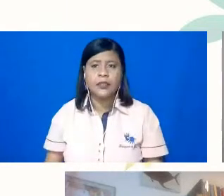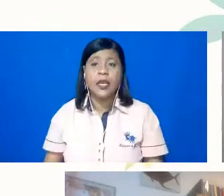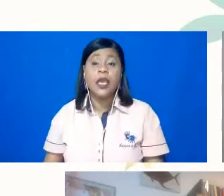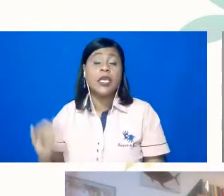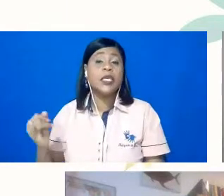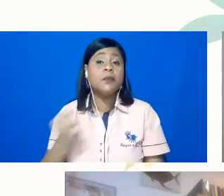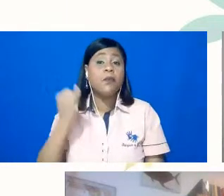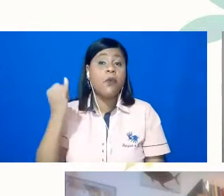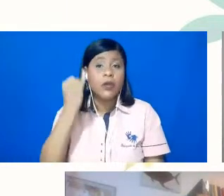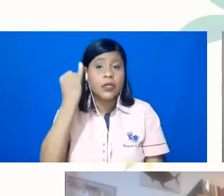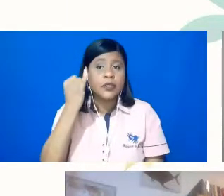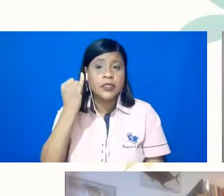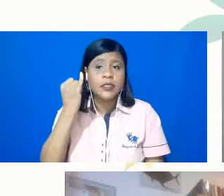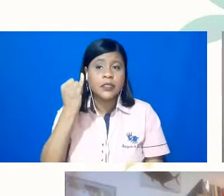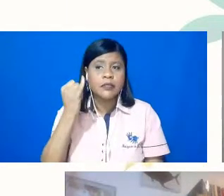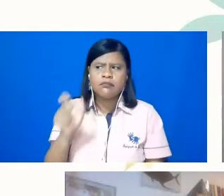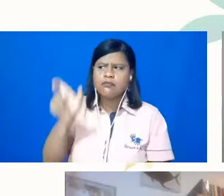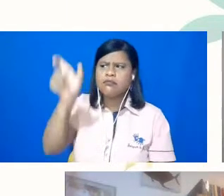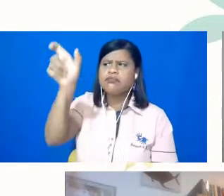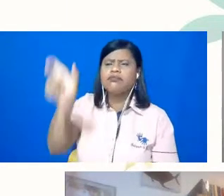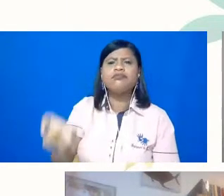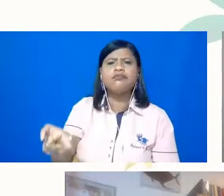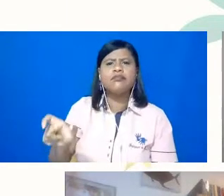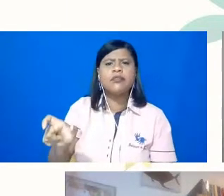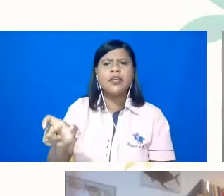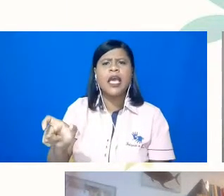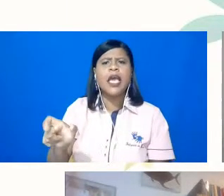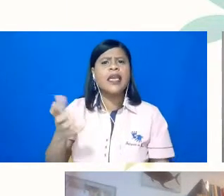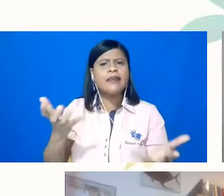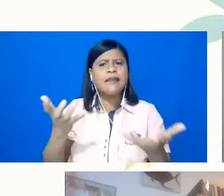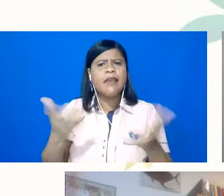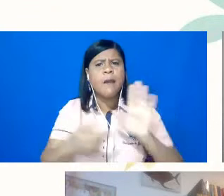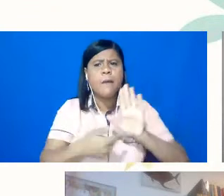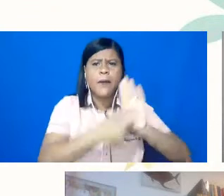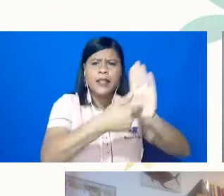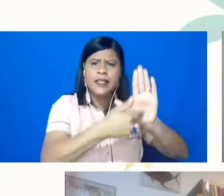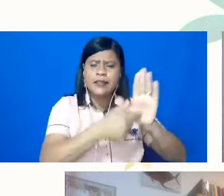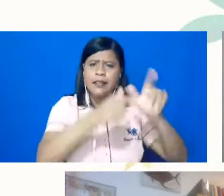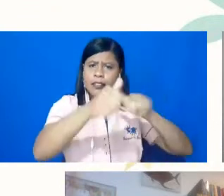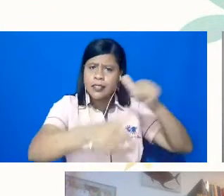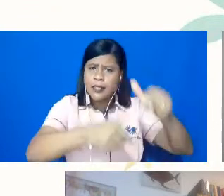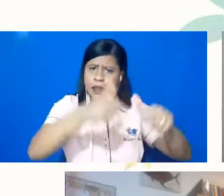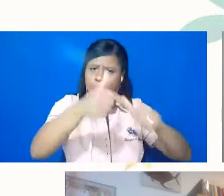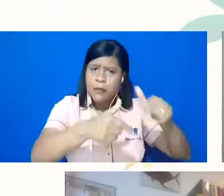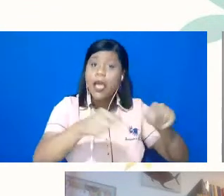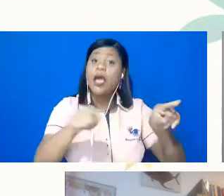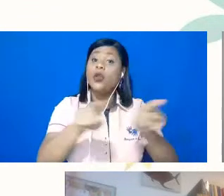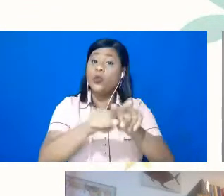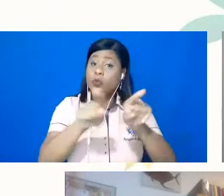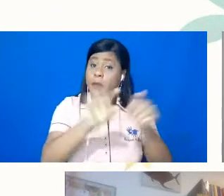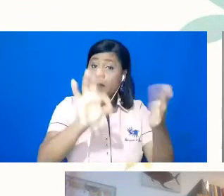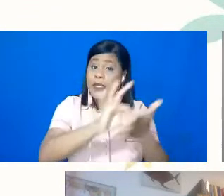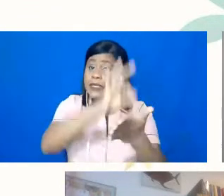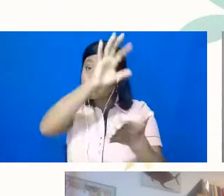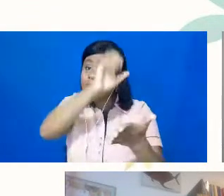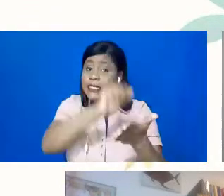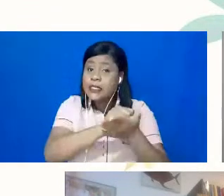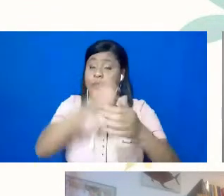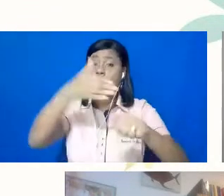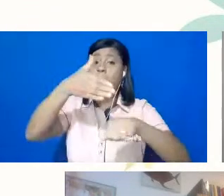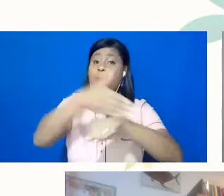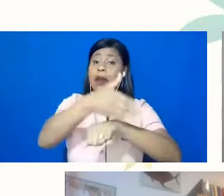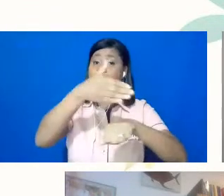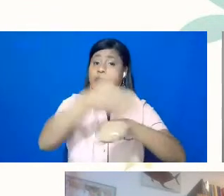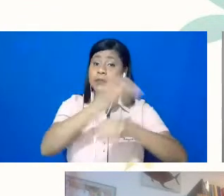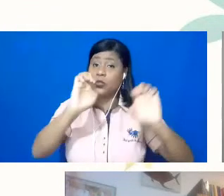quem vá submeter trabalho, né, faça também a inscrição como participante do evento. Então,